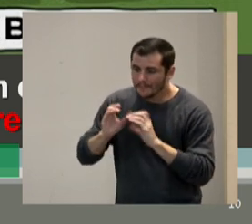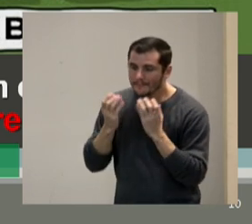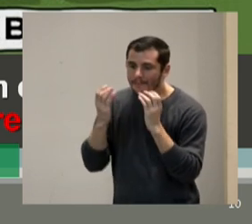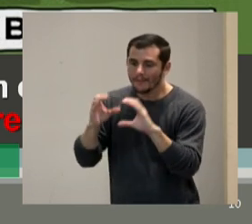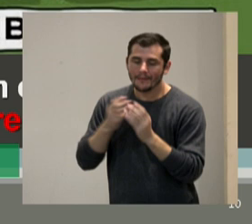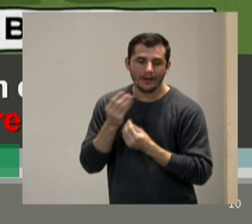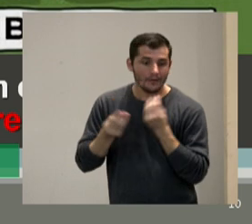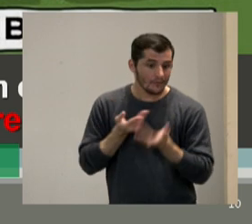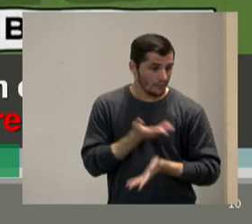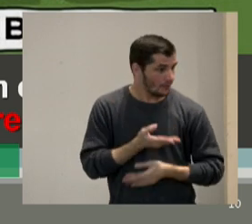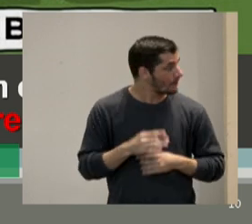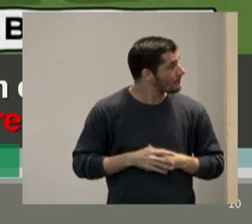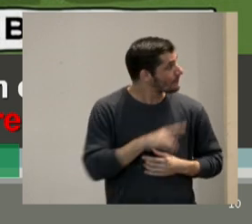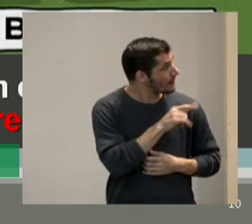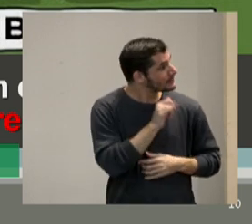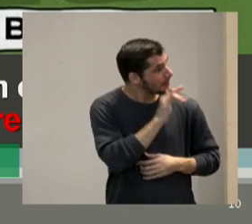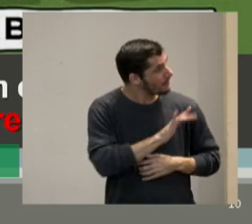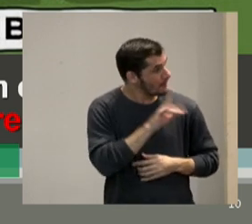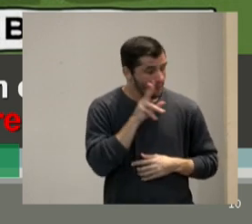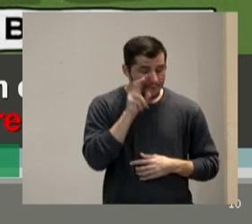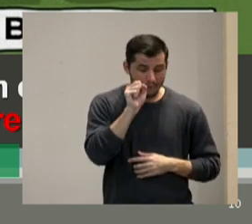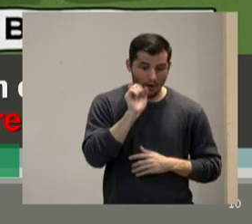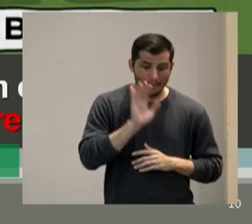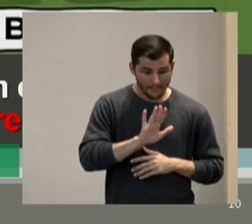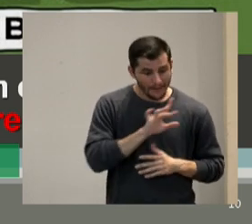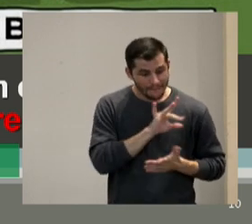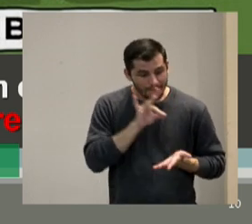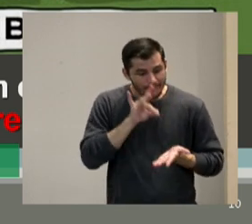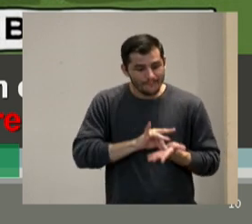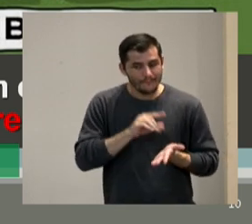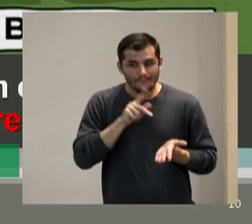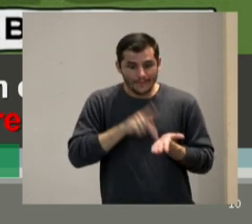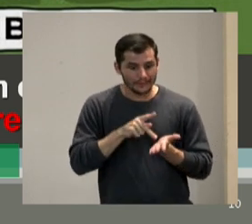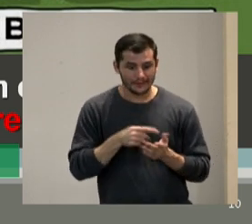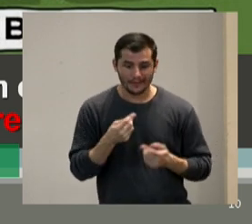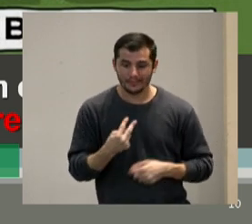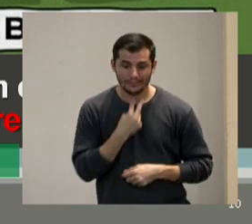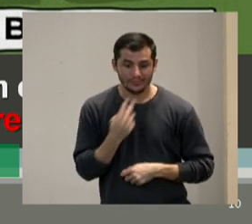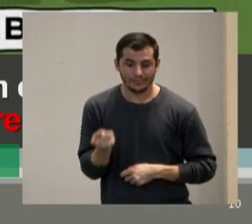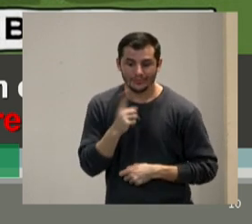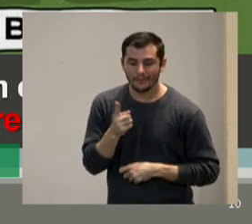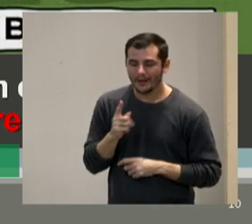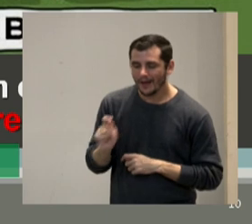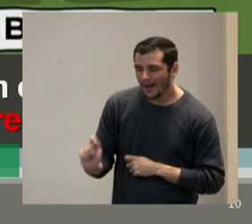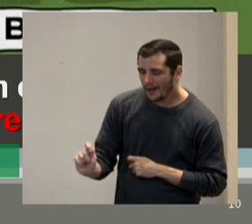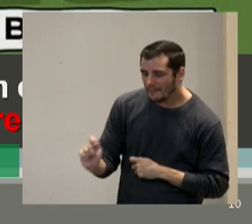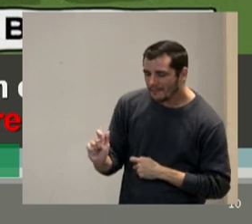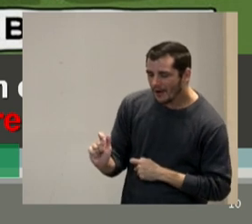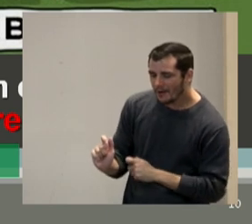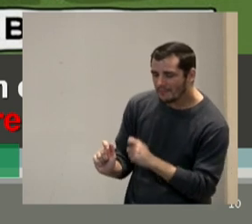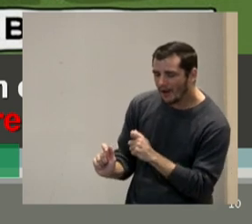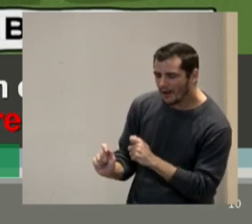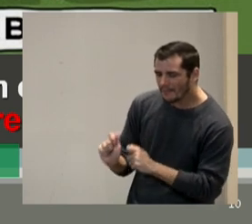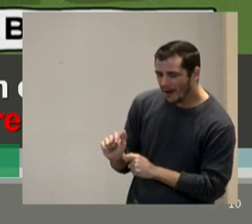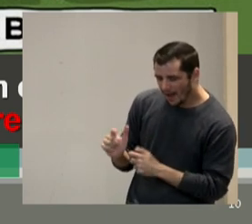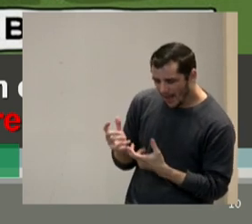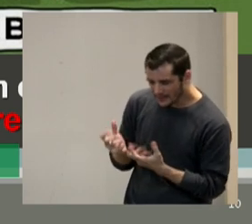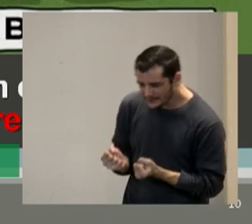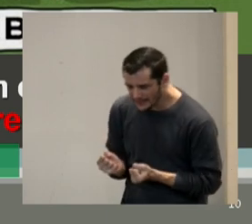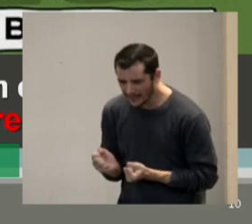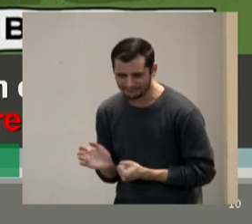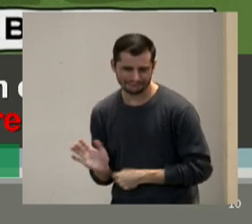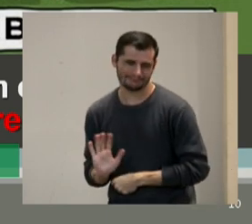forte mas é verdadeira a gente não pode se contentar com migalhas porque pra mim isso aqui é uma luta